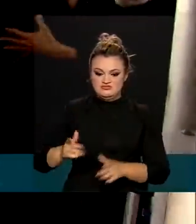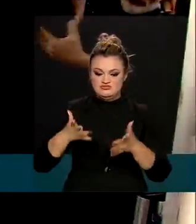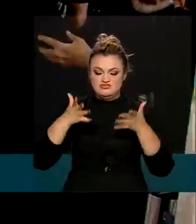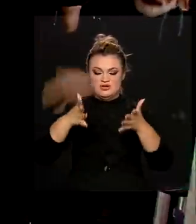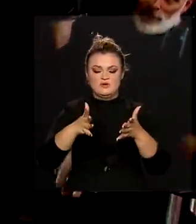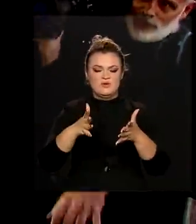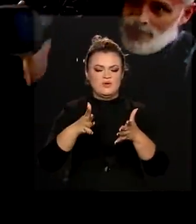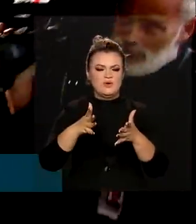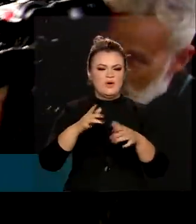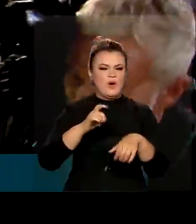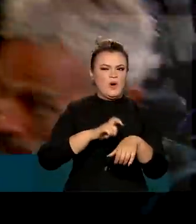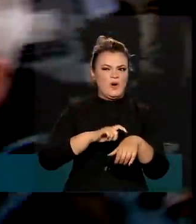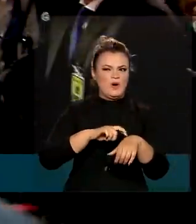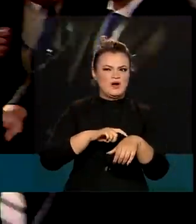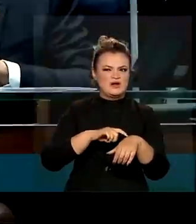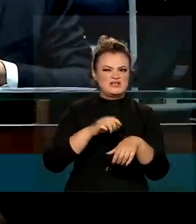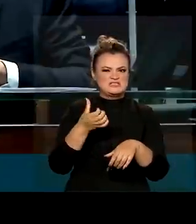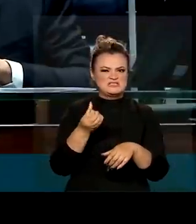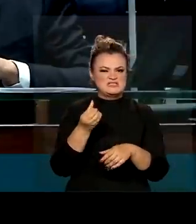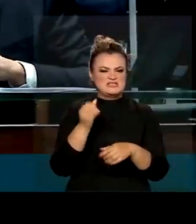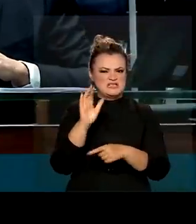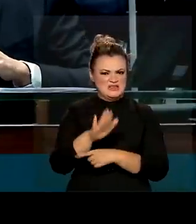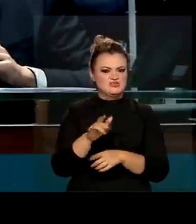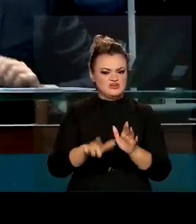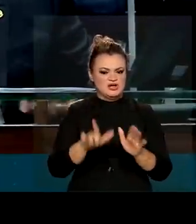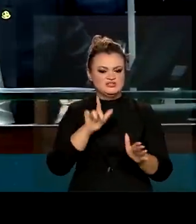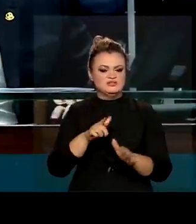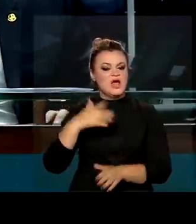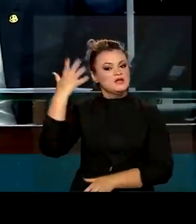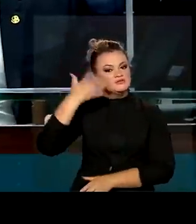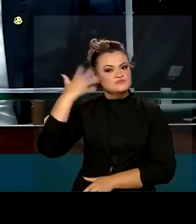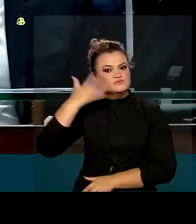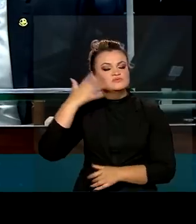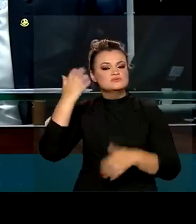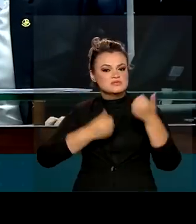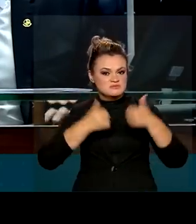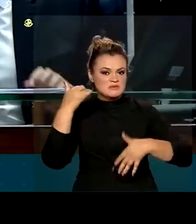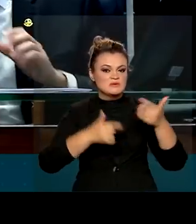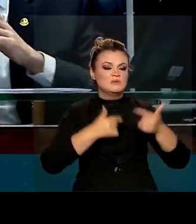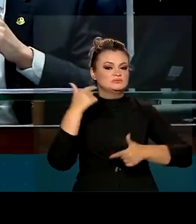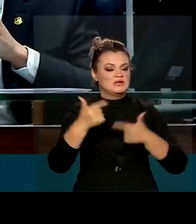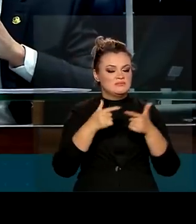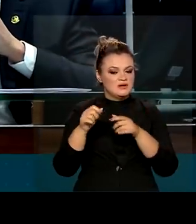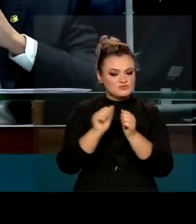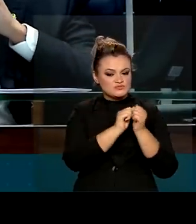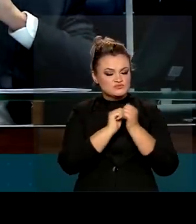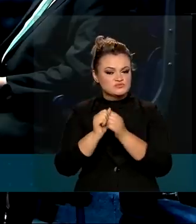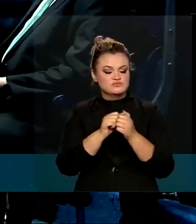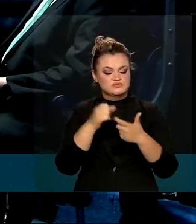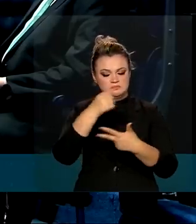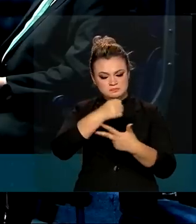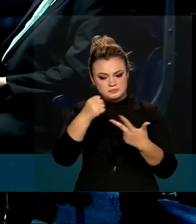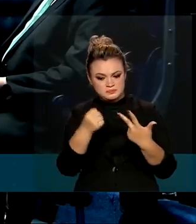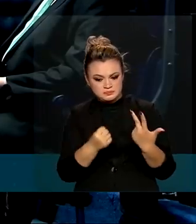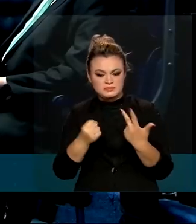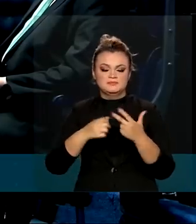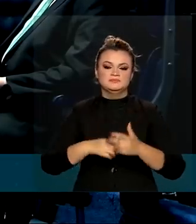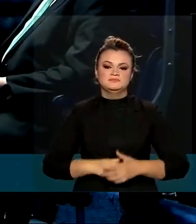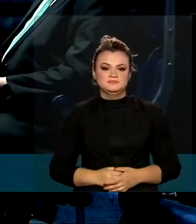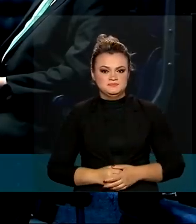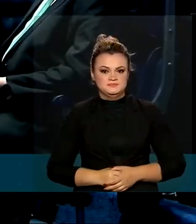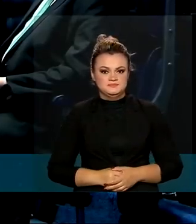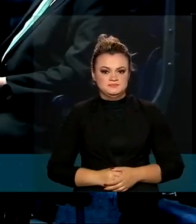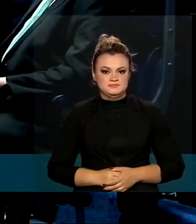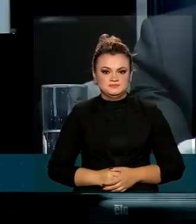Senado um pouco antes das 18 horas e, em seu discurso, destacou o trabalho conjunto dos poderes Executivo e